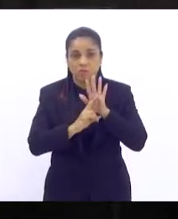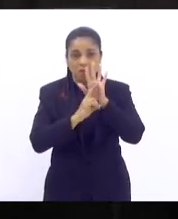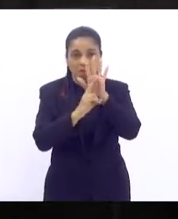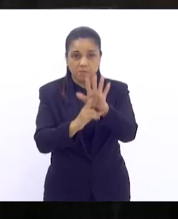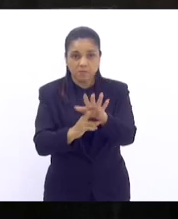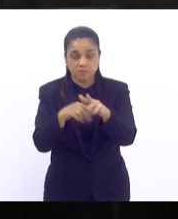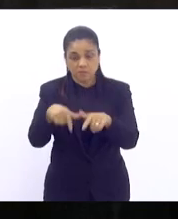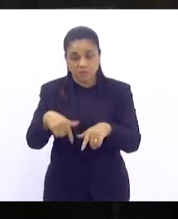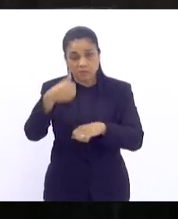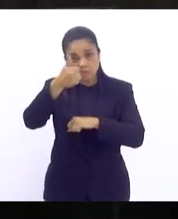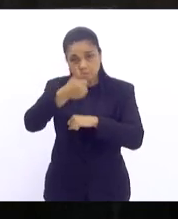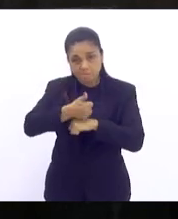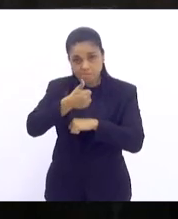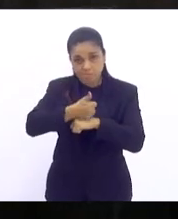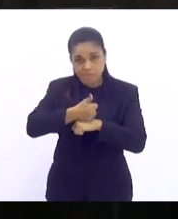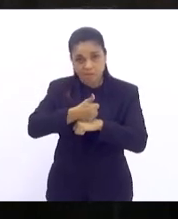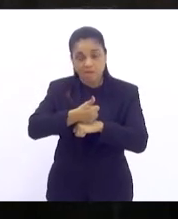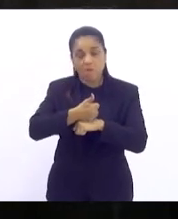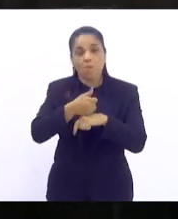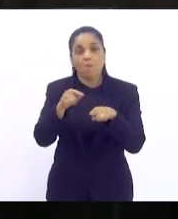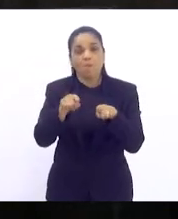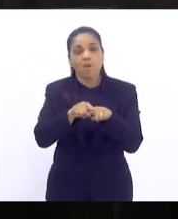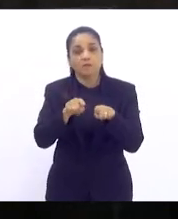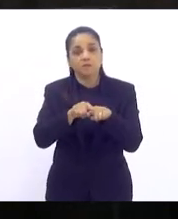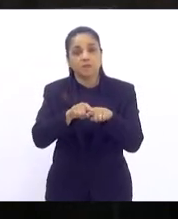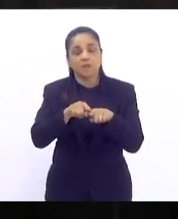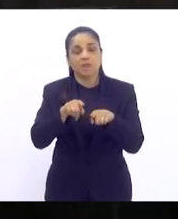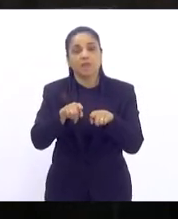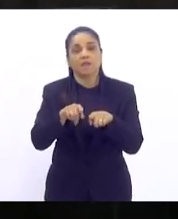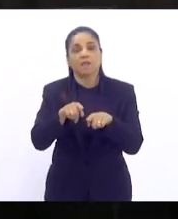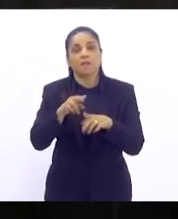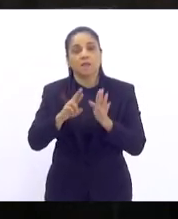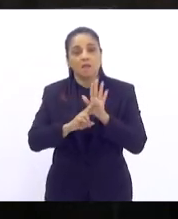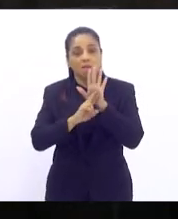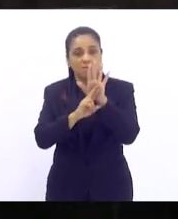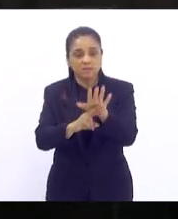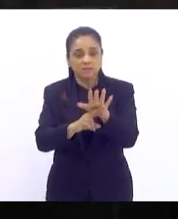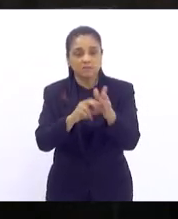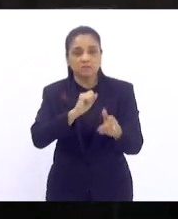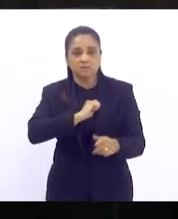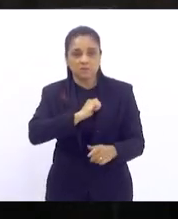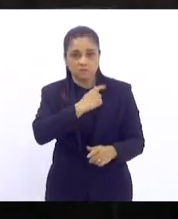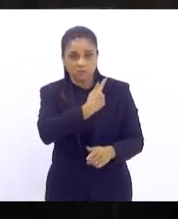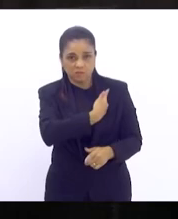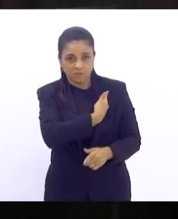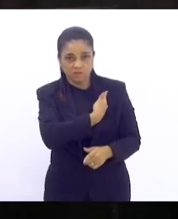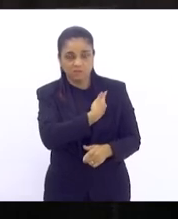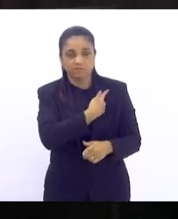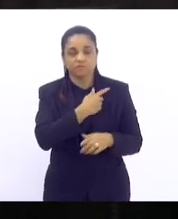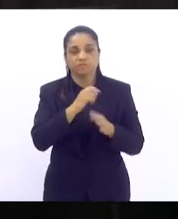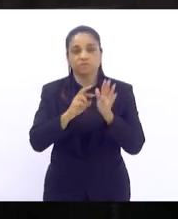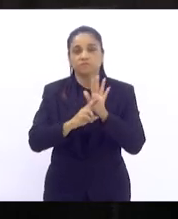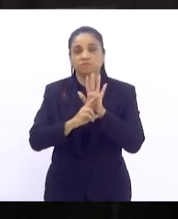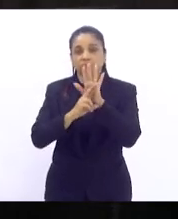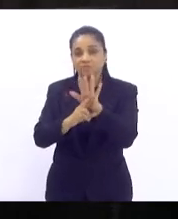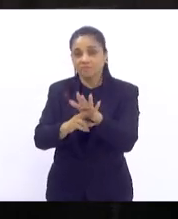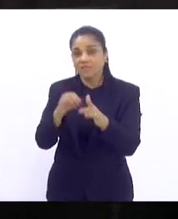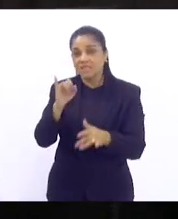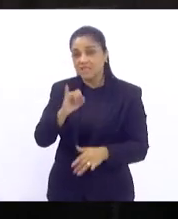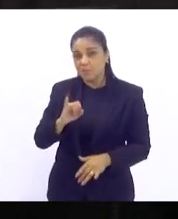aqui da capital mas com representantes de São Gonçalo de Itaboraí